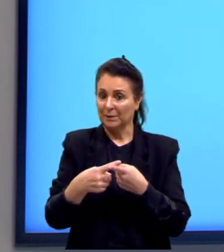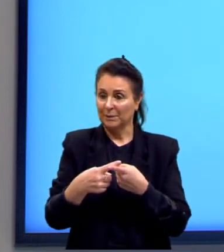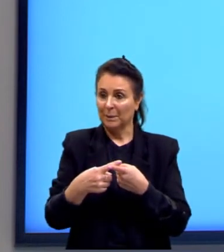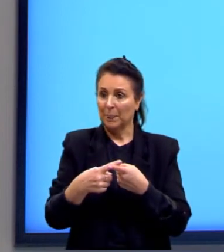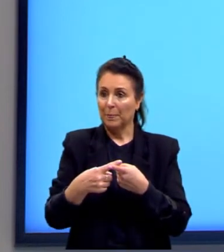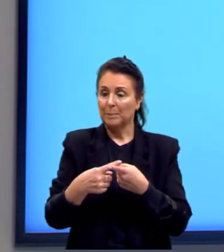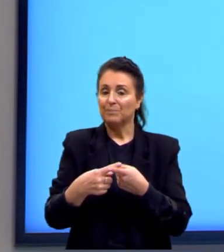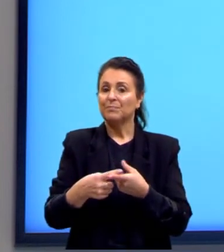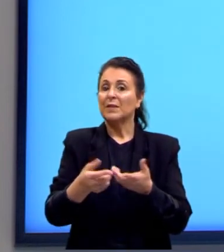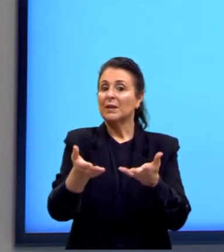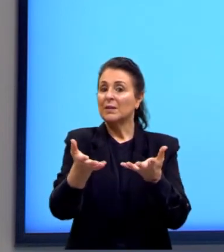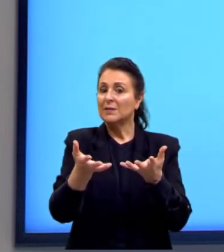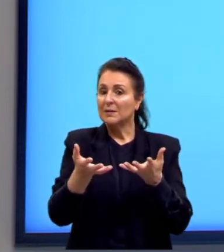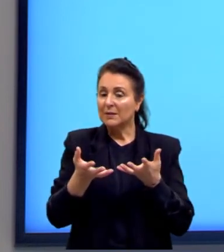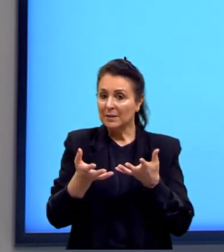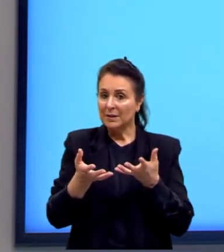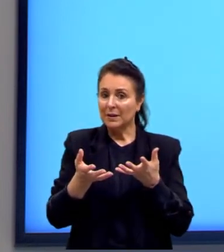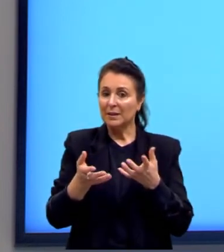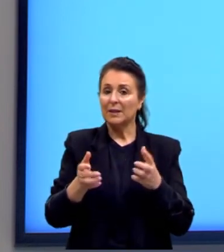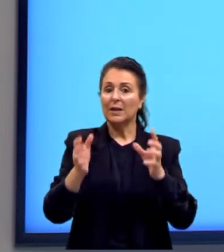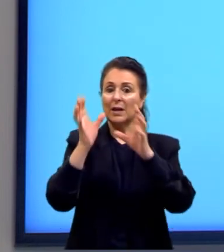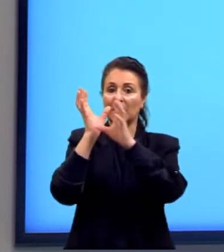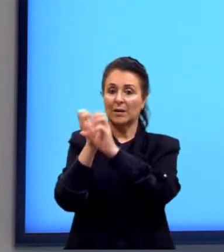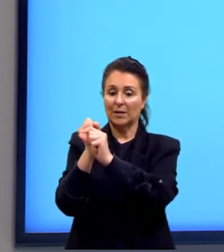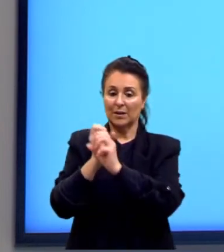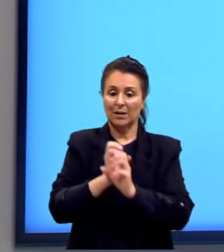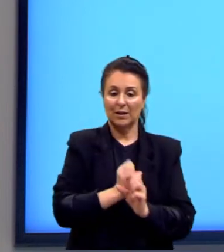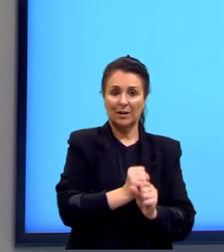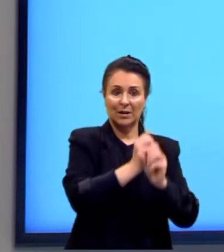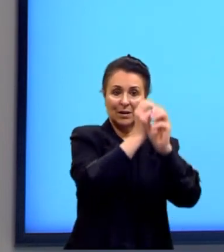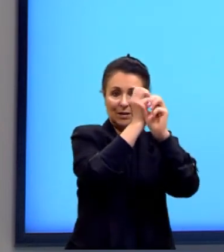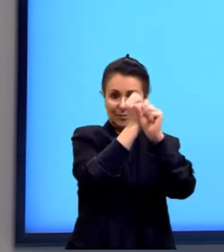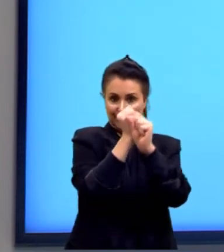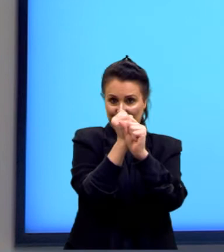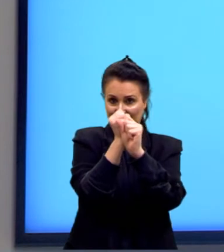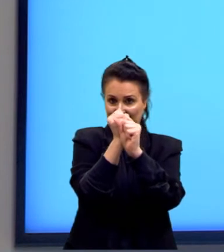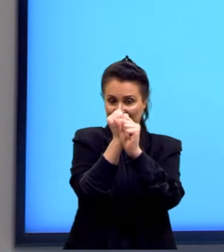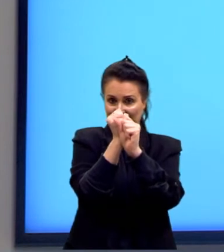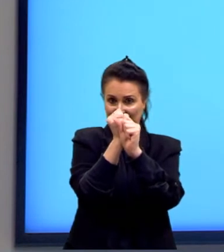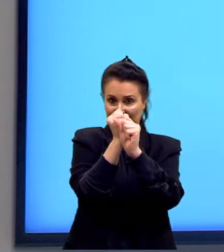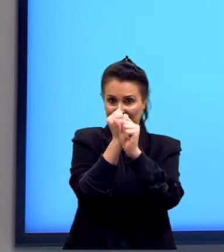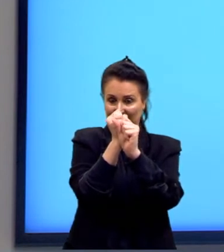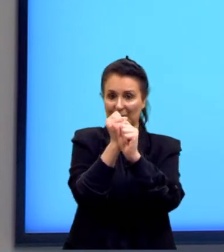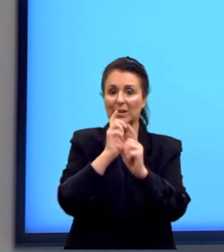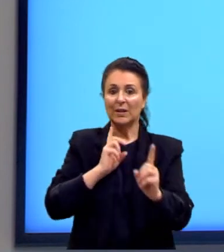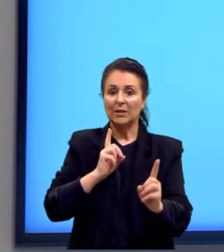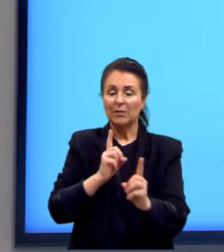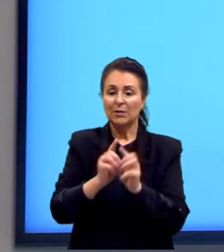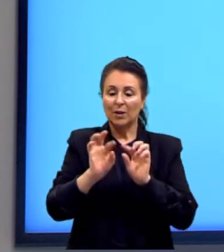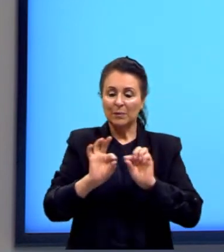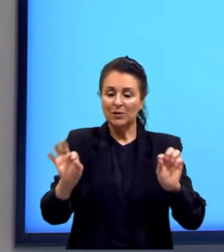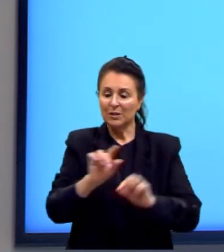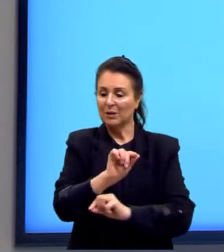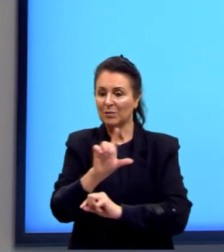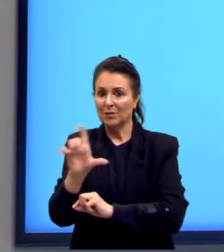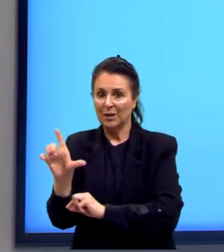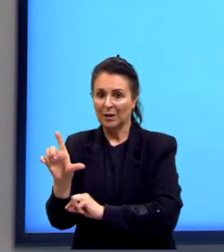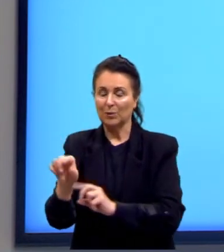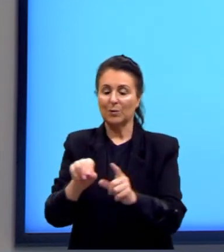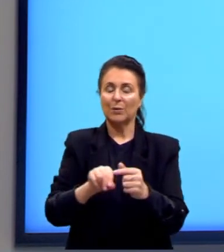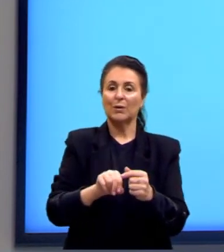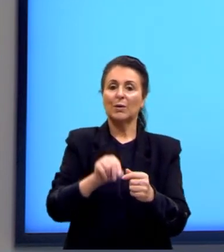Nós queríamos, então, o perímetro, que é 3 vezes o lado, e chegamos, então, ali na medida do lado, sendo